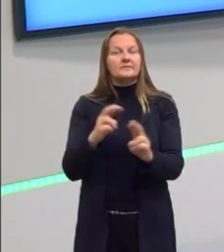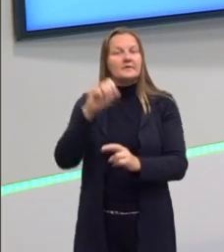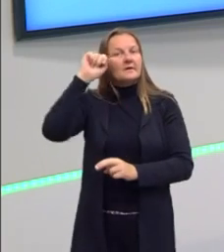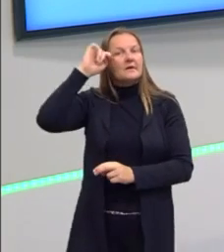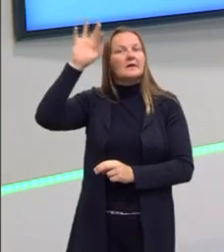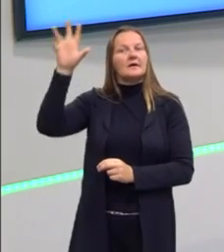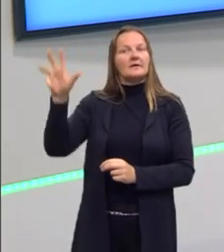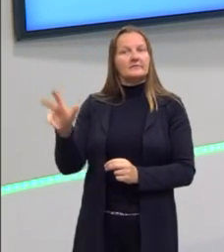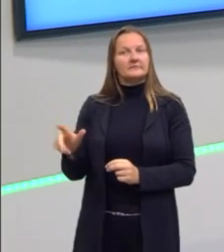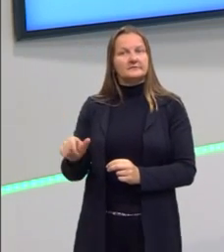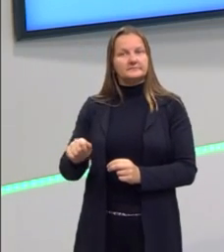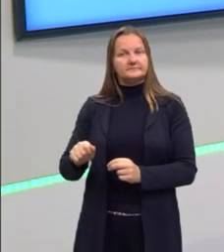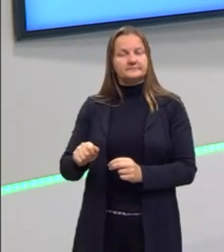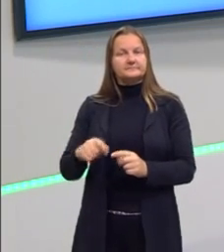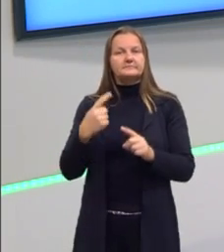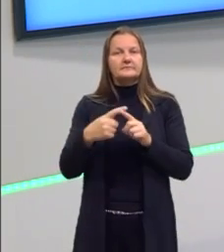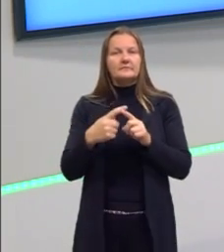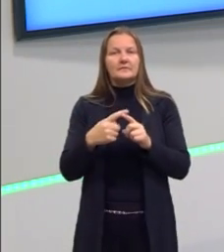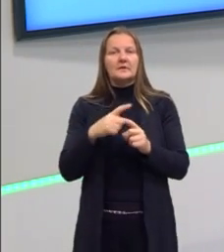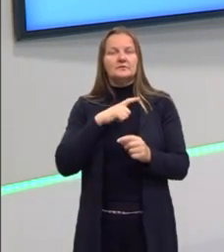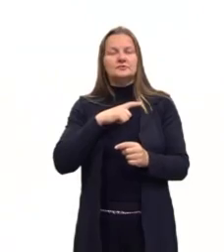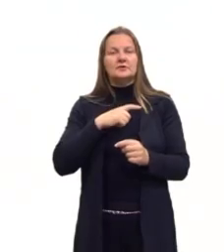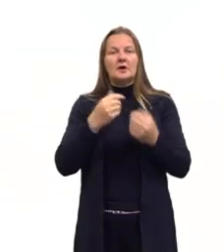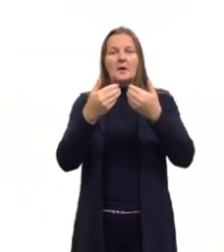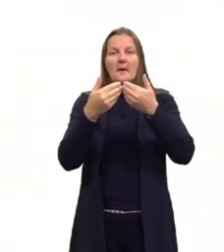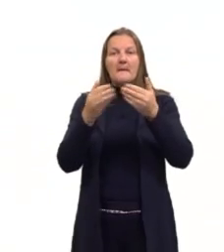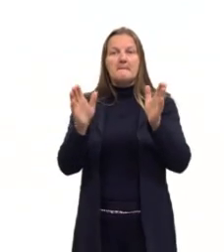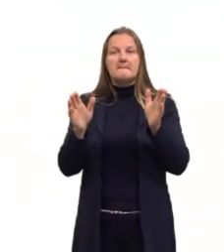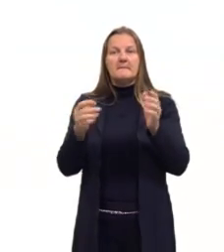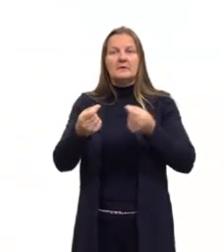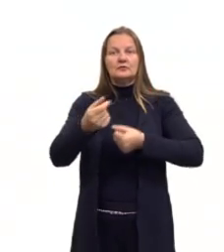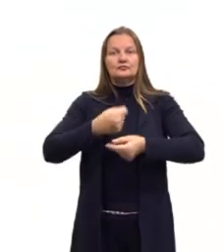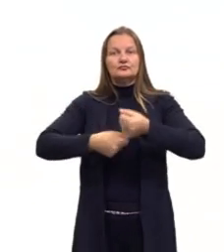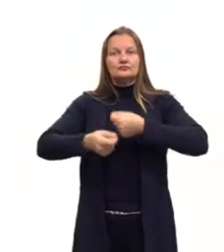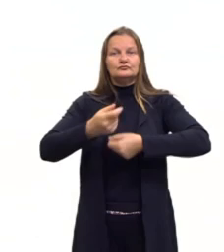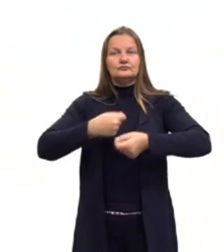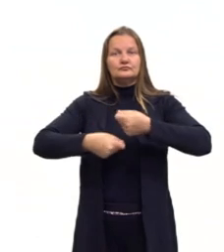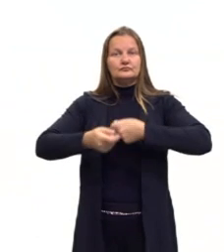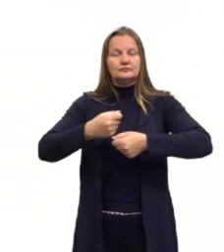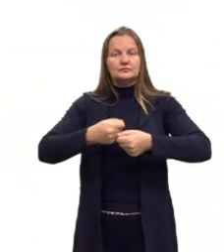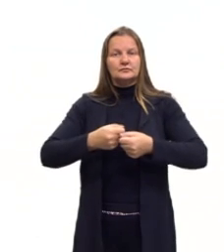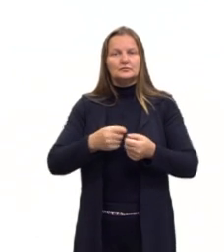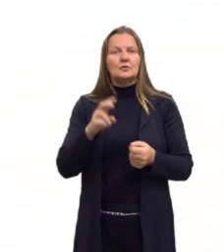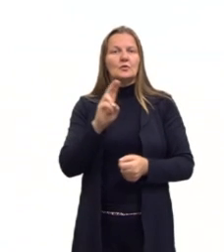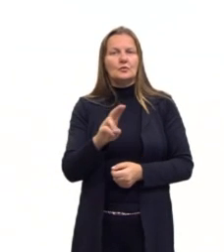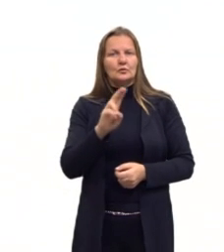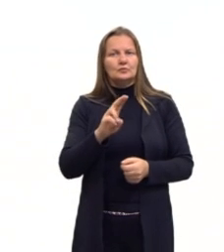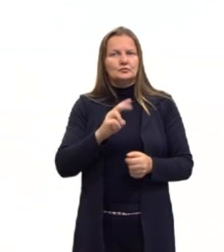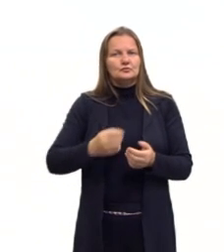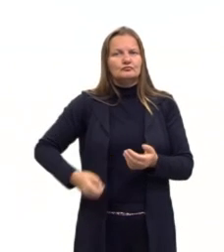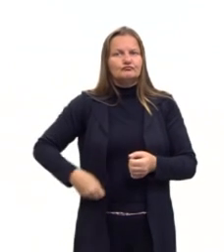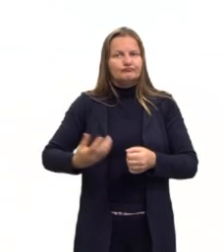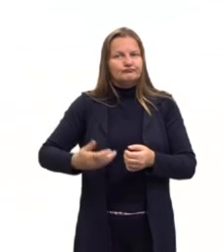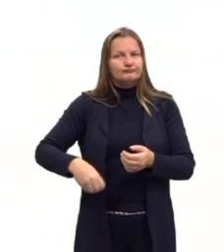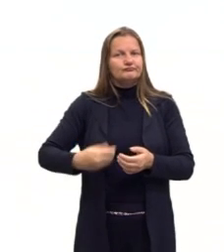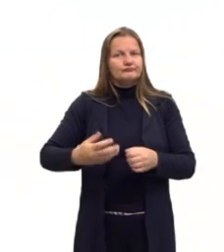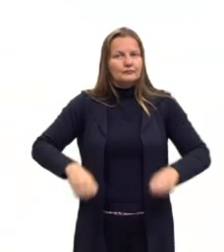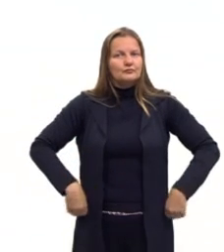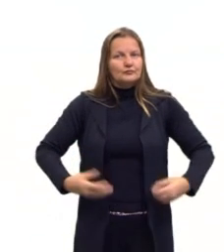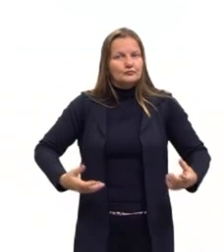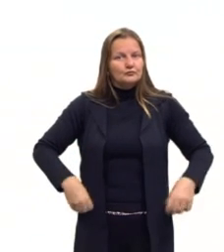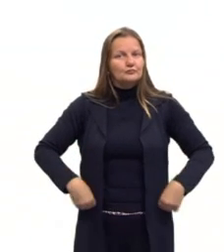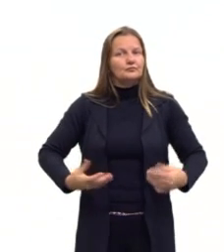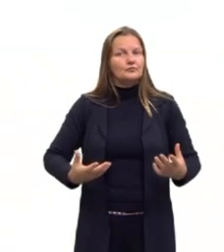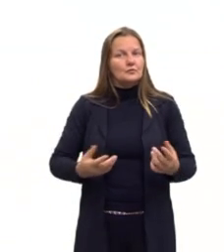África, tá, ela oferecia, então, mercado aberto, né, um mercado aberto de consumo, né, grandes excedentes de produção,